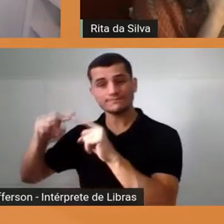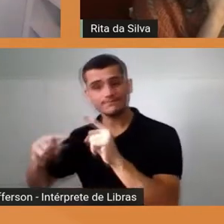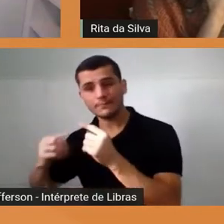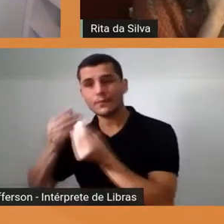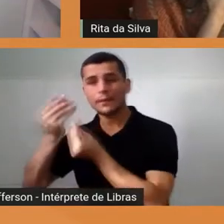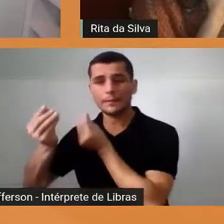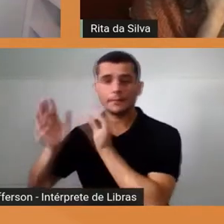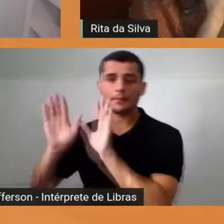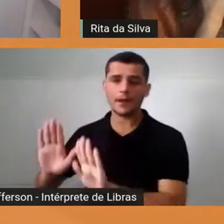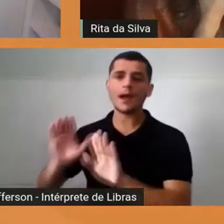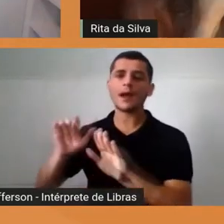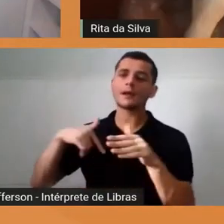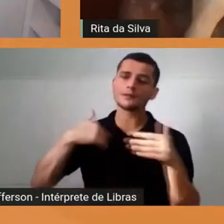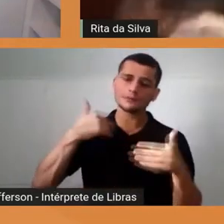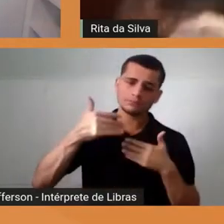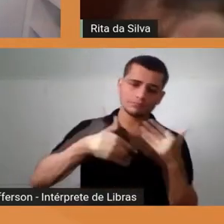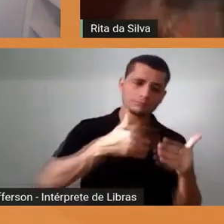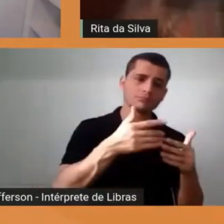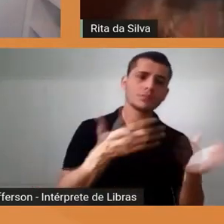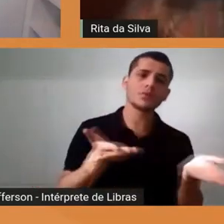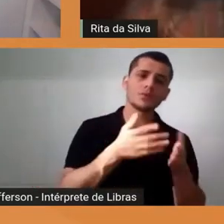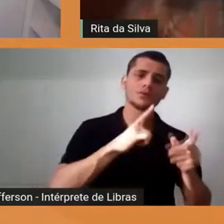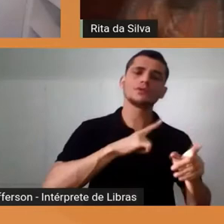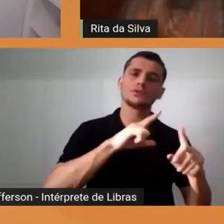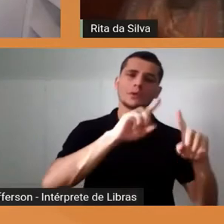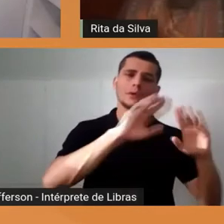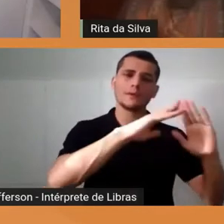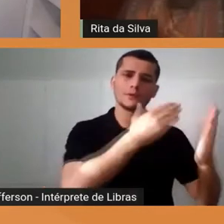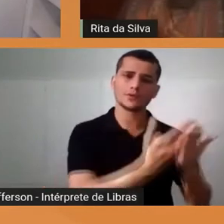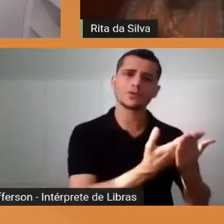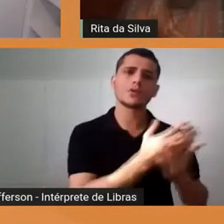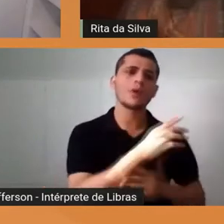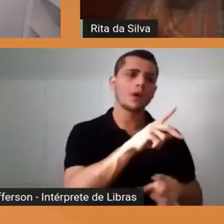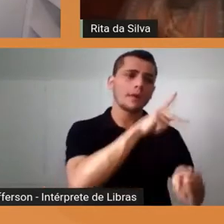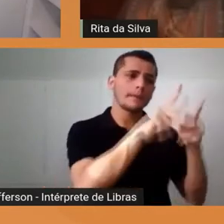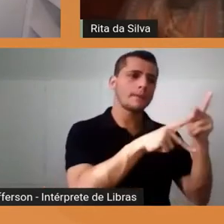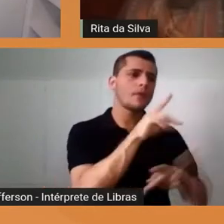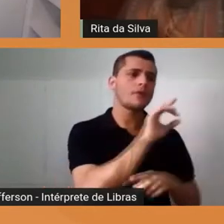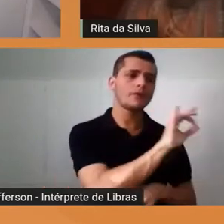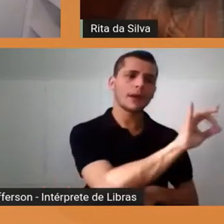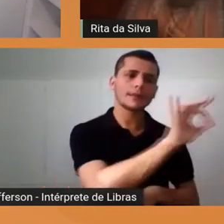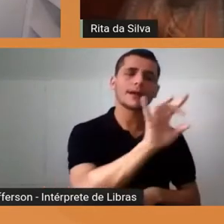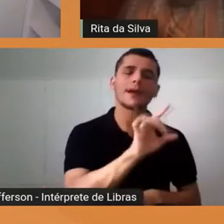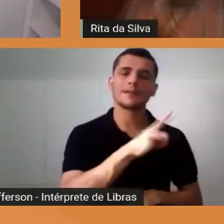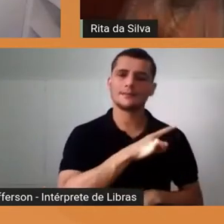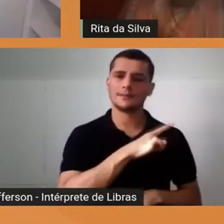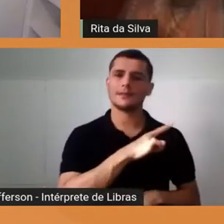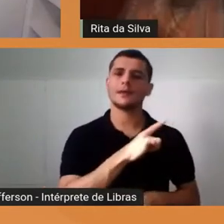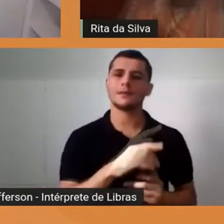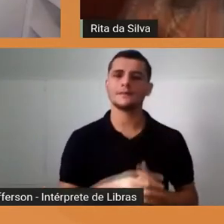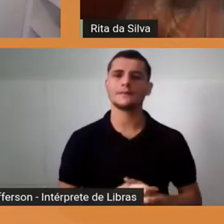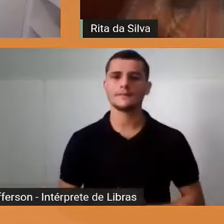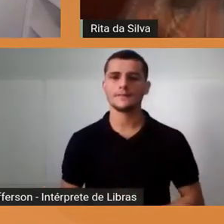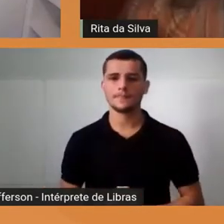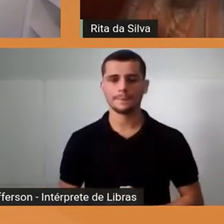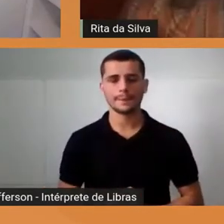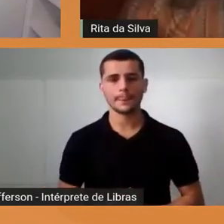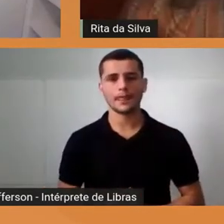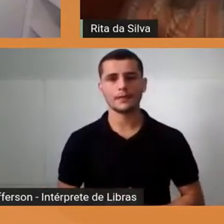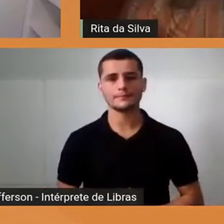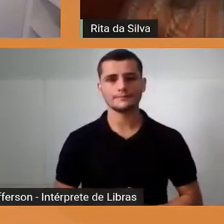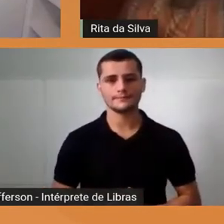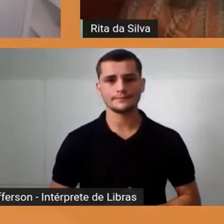direitos, eles têm esses nomes específicos de cada povo. André, agora eu te